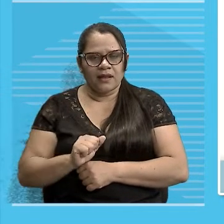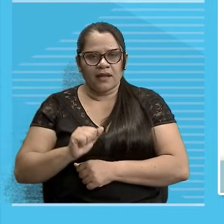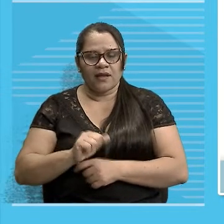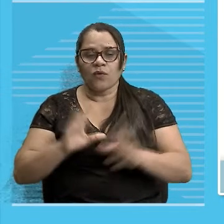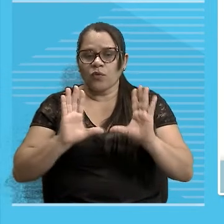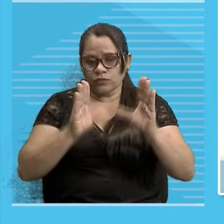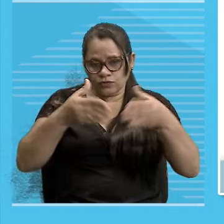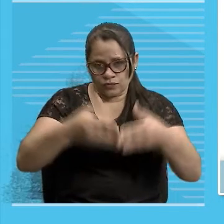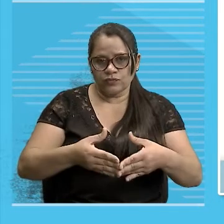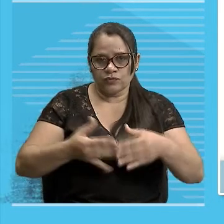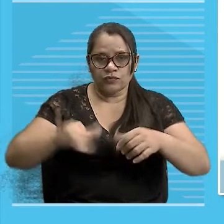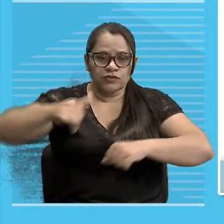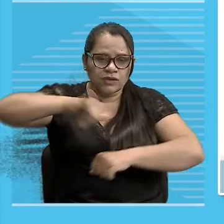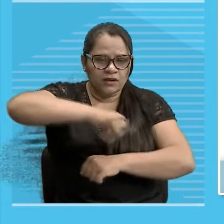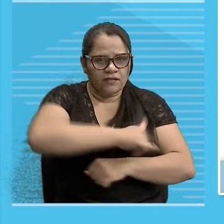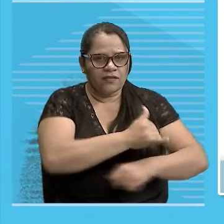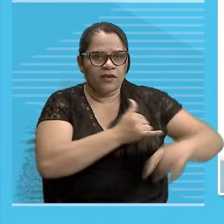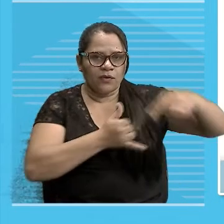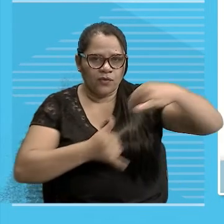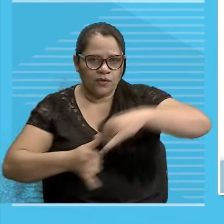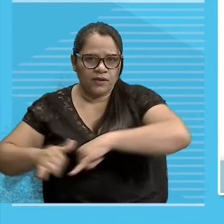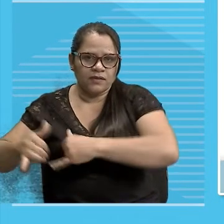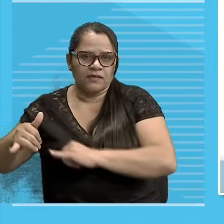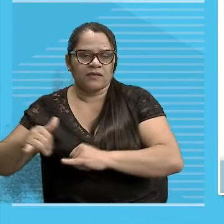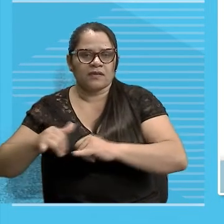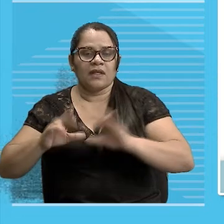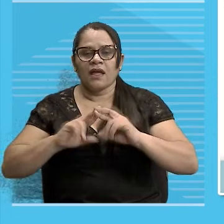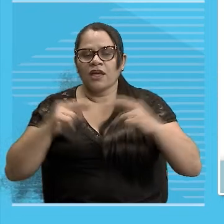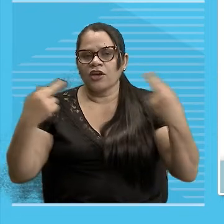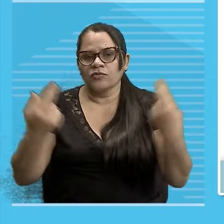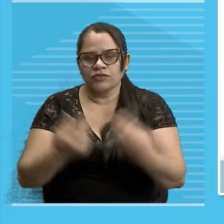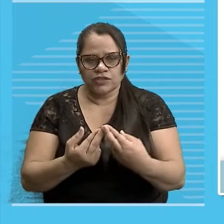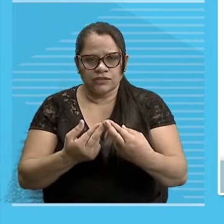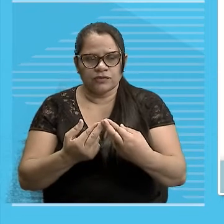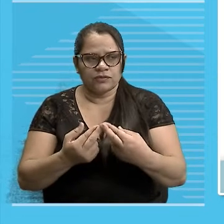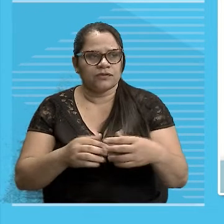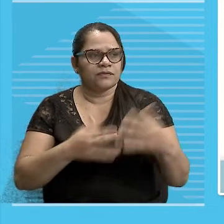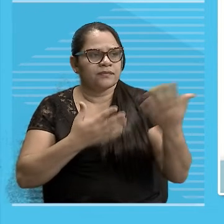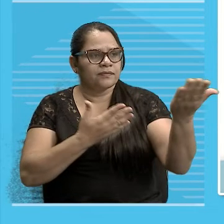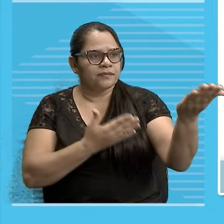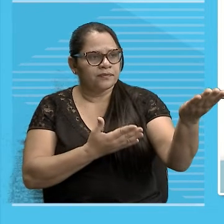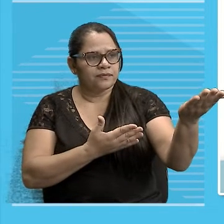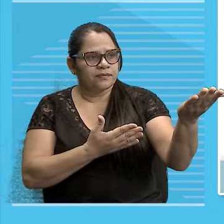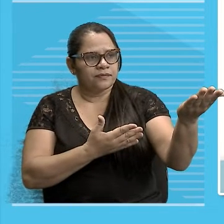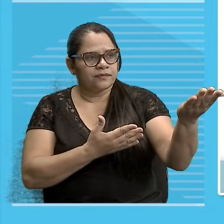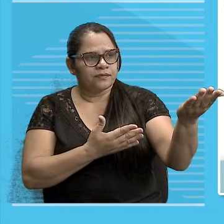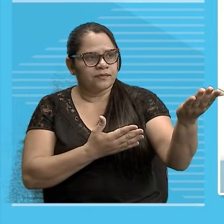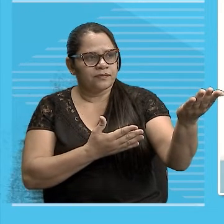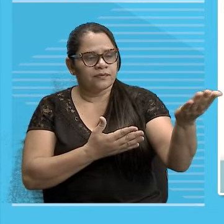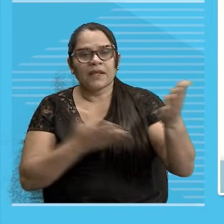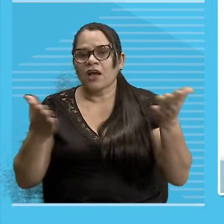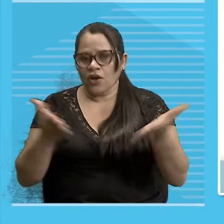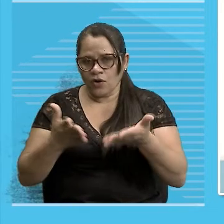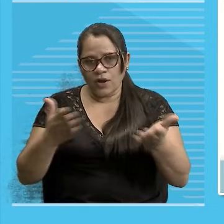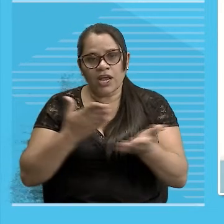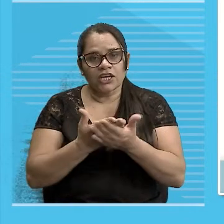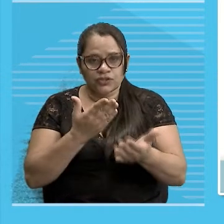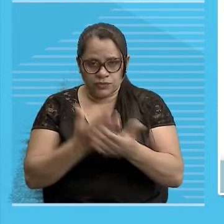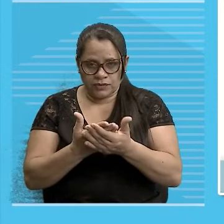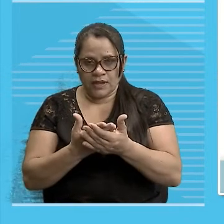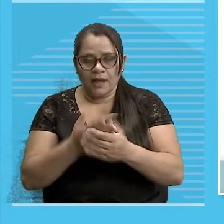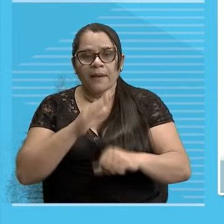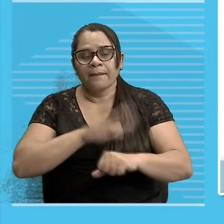Esquadrilha da fumaça Né nenéns? Então isso aqui É coletivo Aí vamos trabalhar Mais